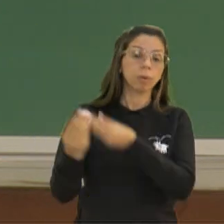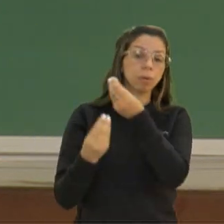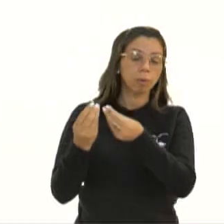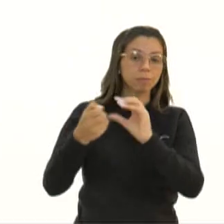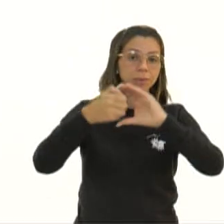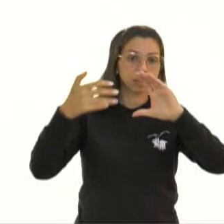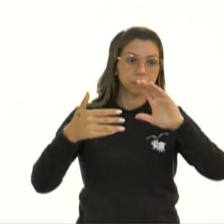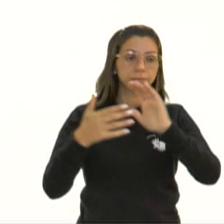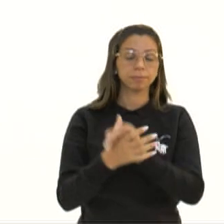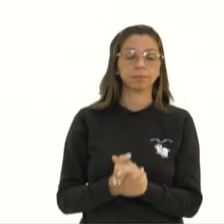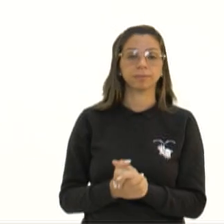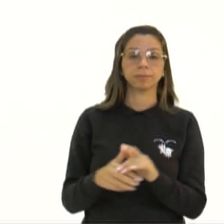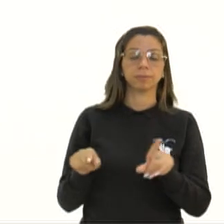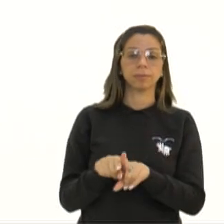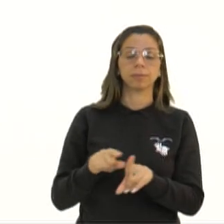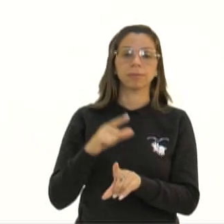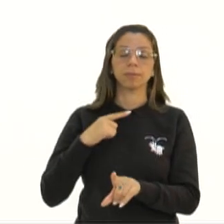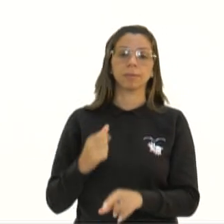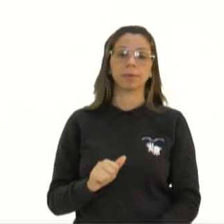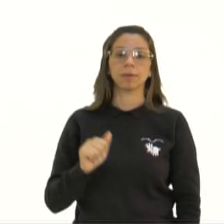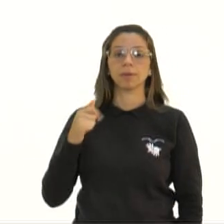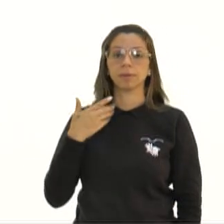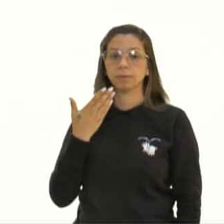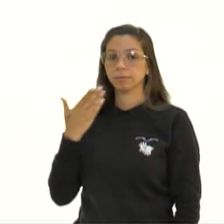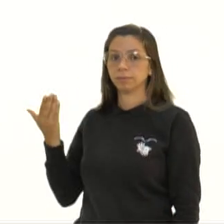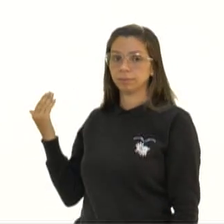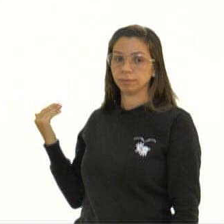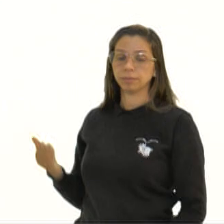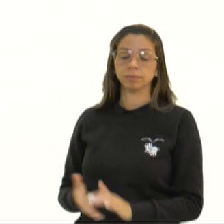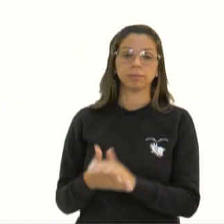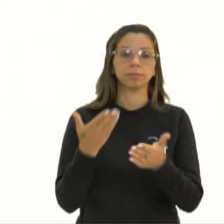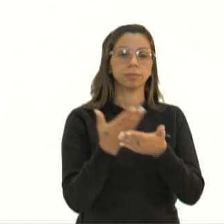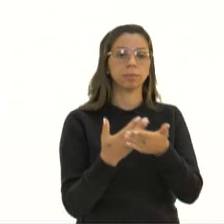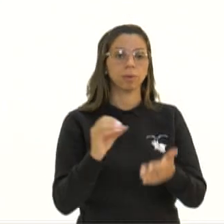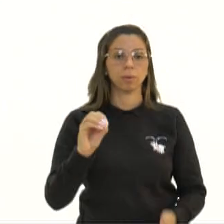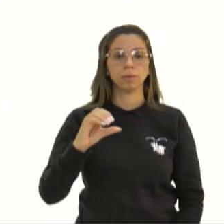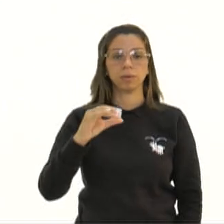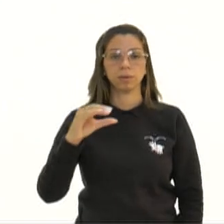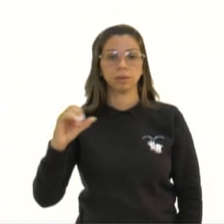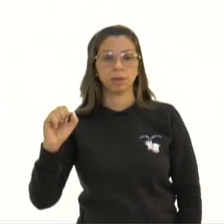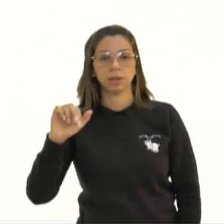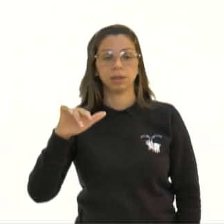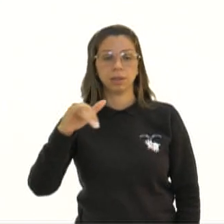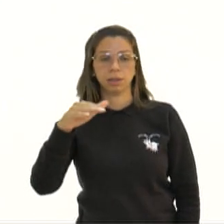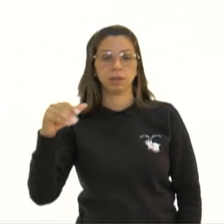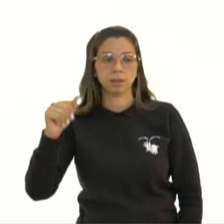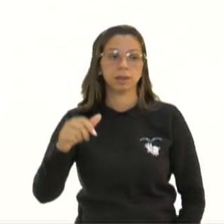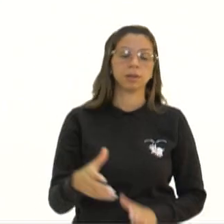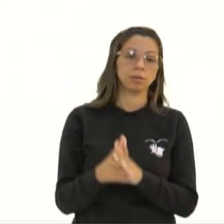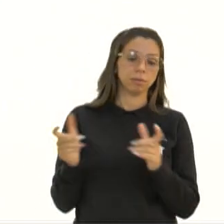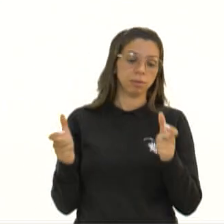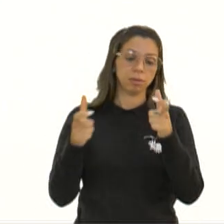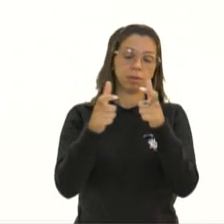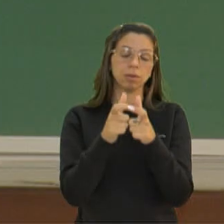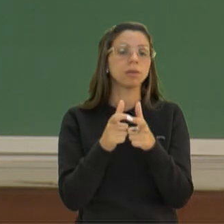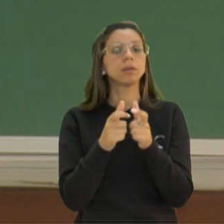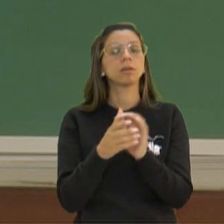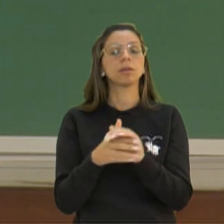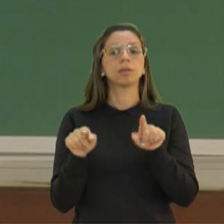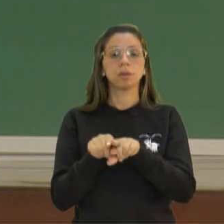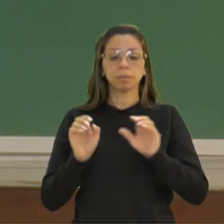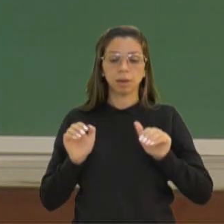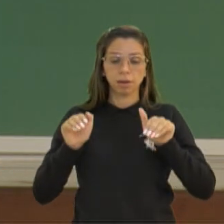vimos o papel da Oceania, do menor continente do planeta, na economia global, com destaque para Austrália, Nova